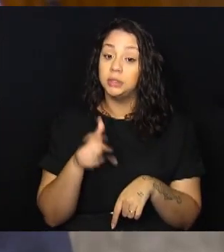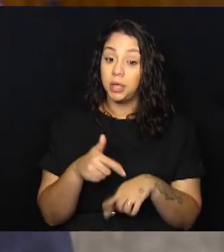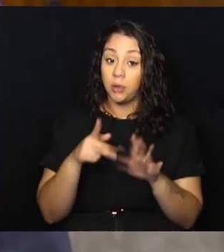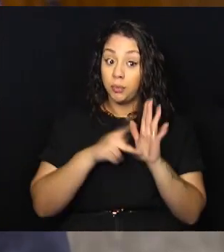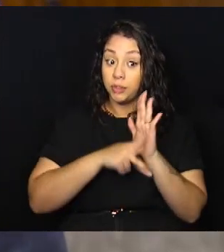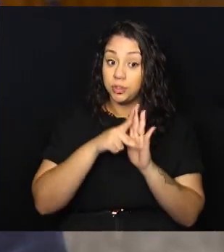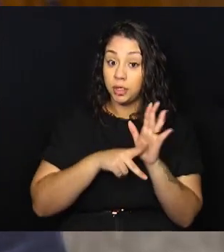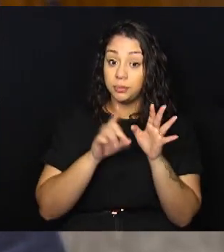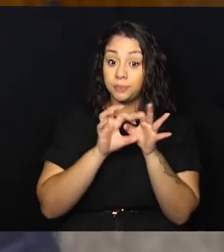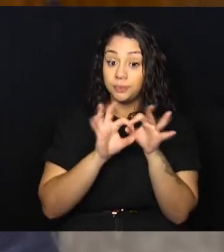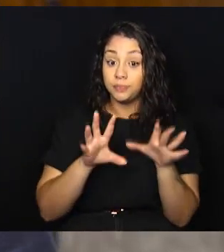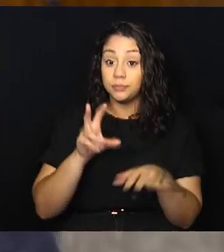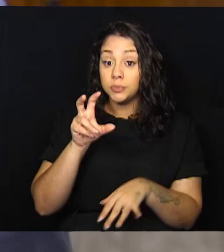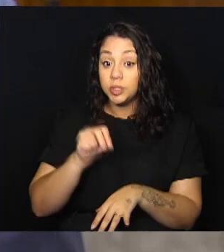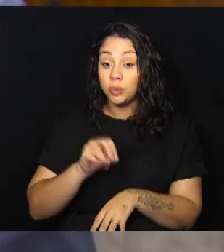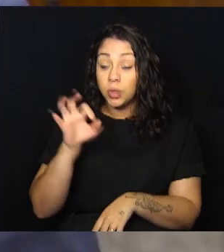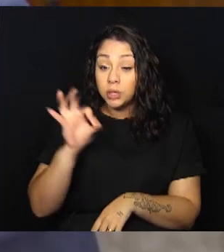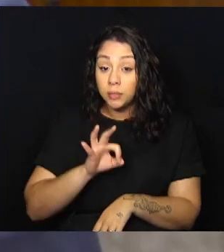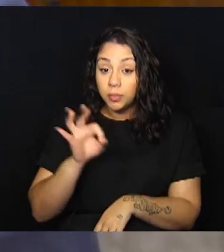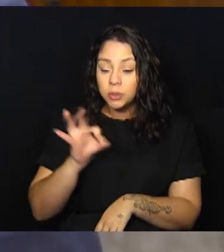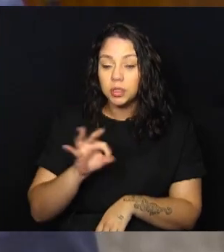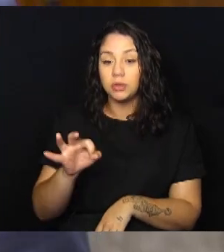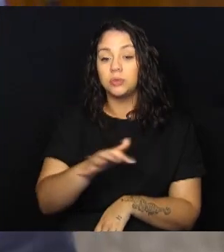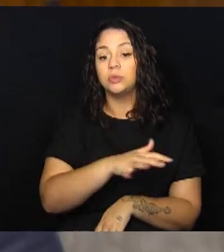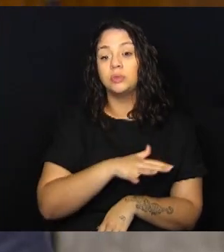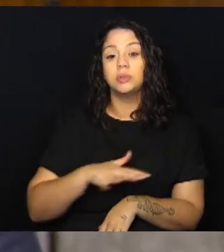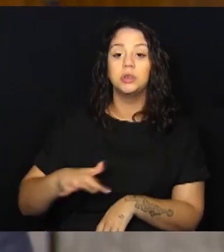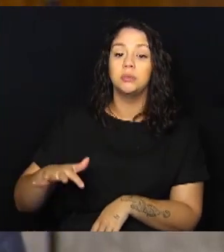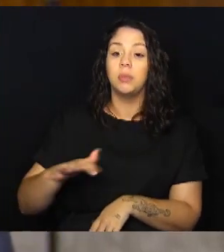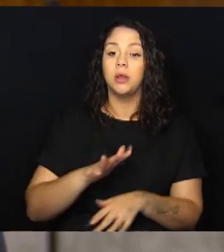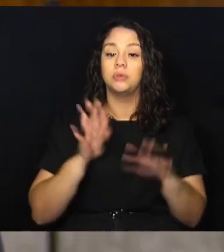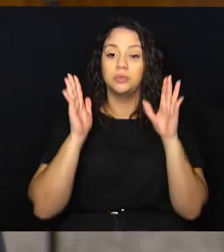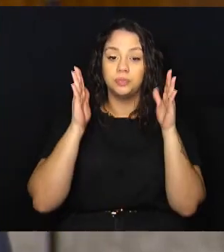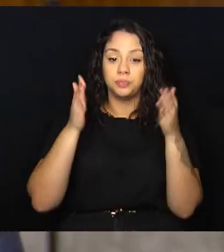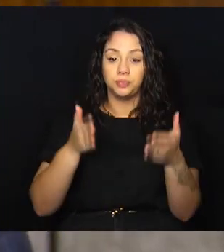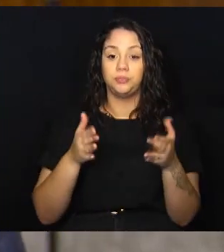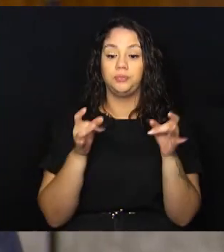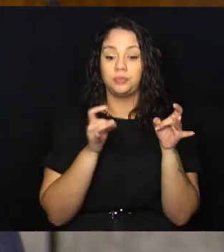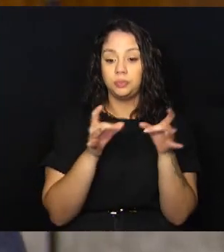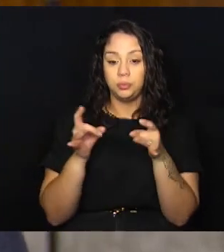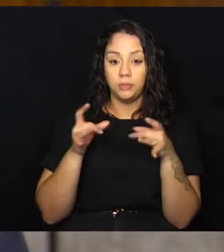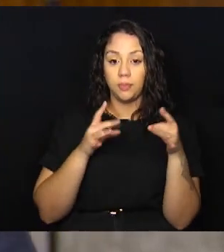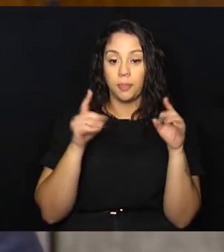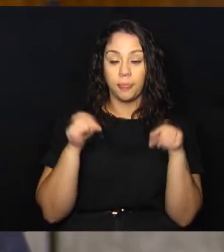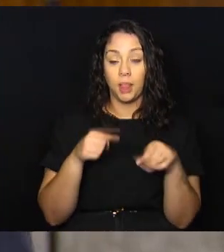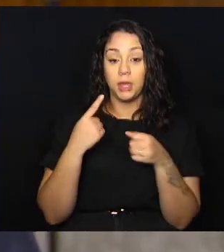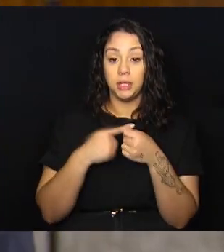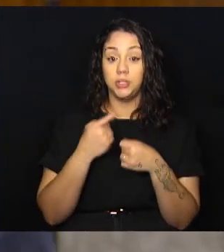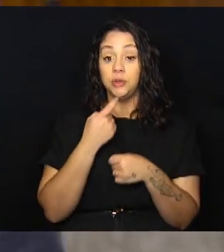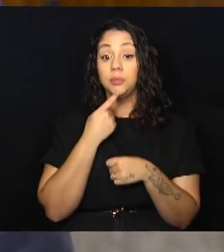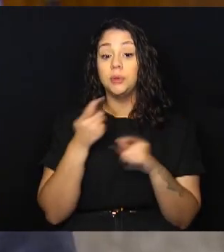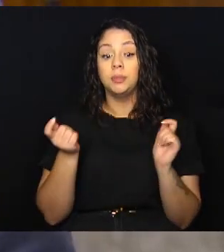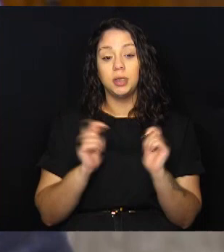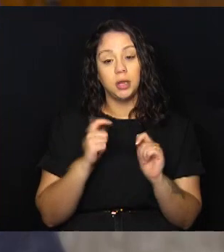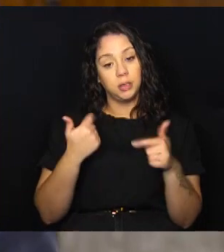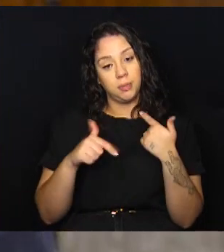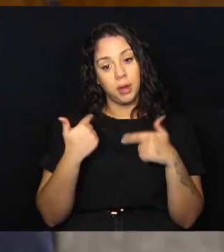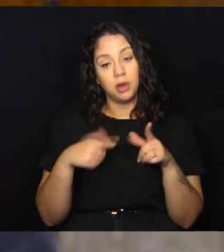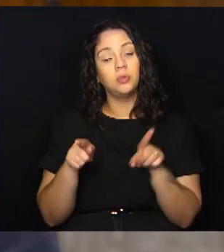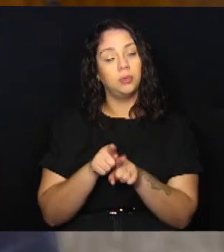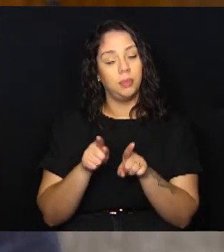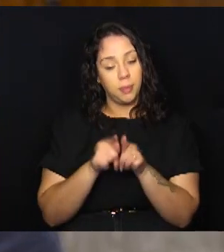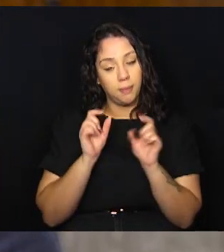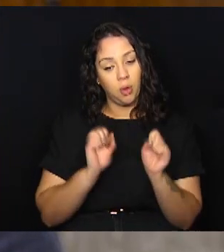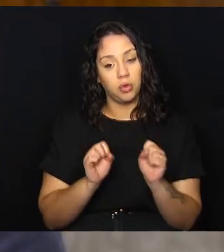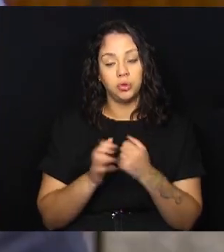projeto nesse sentido, disponibilizando 50% dos espaços para os ambulantes da cidade de Campinas, para que eles